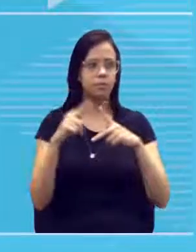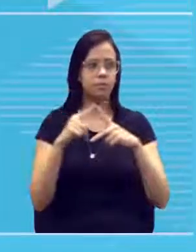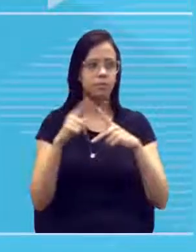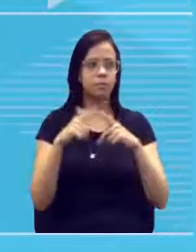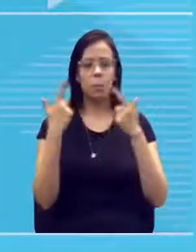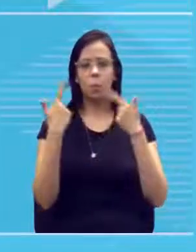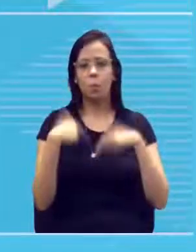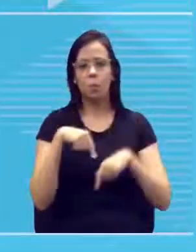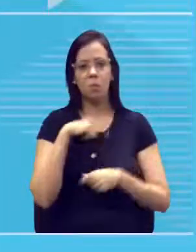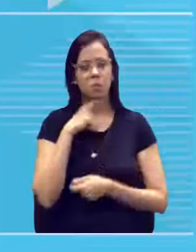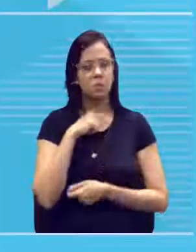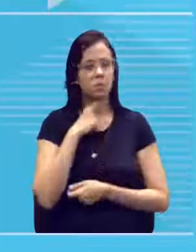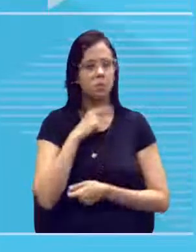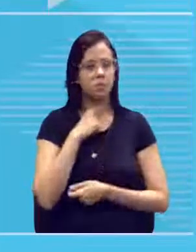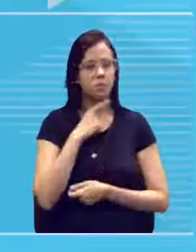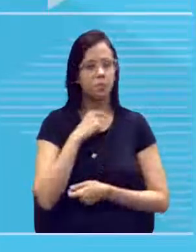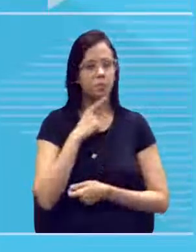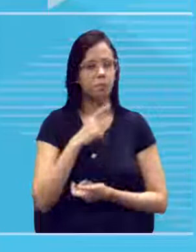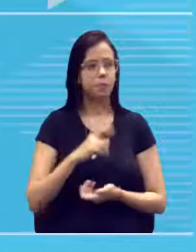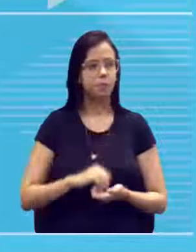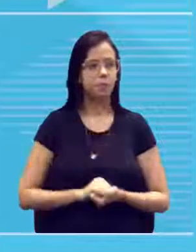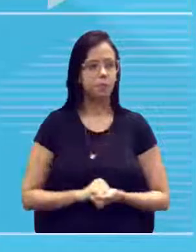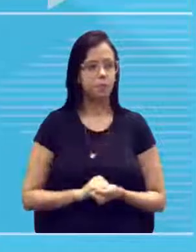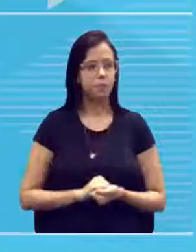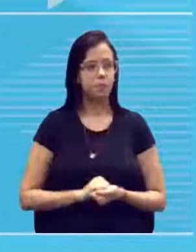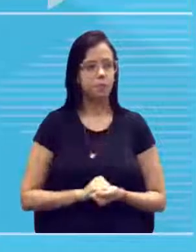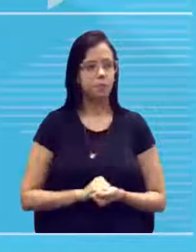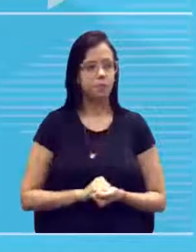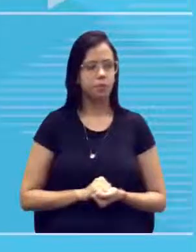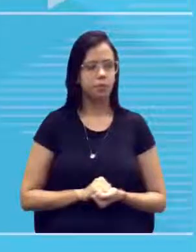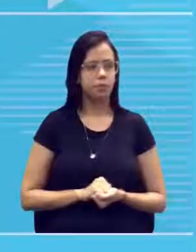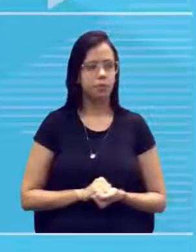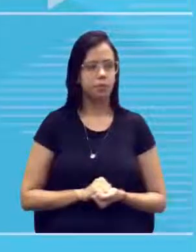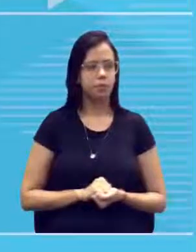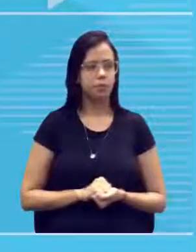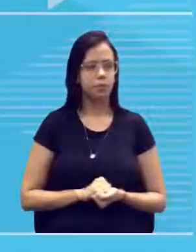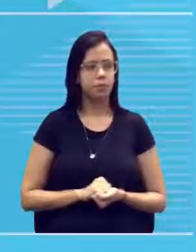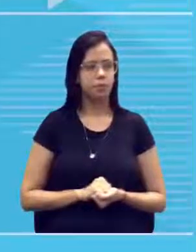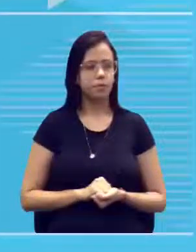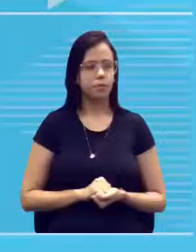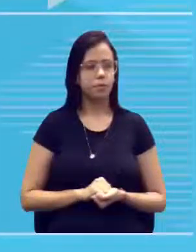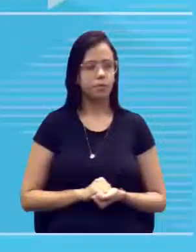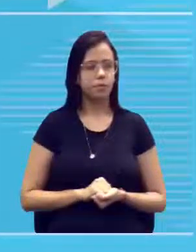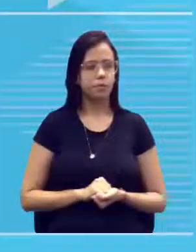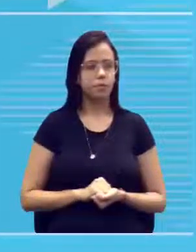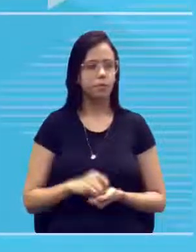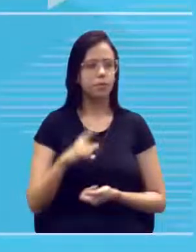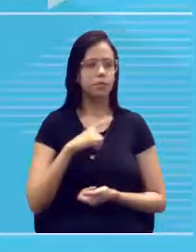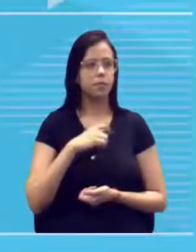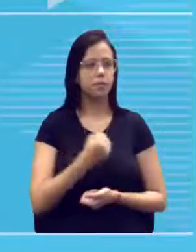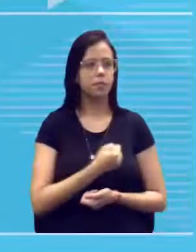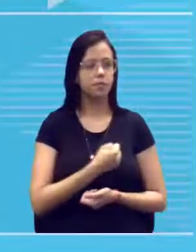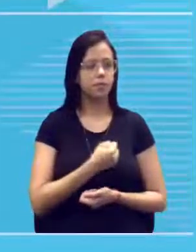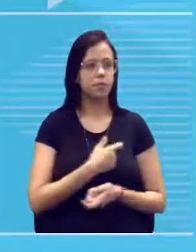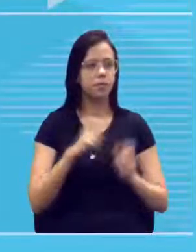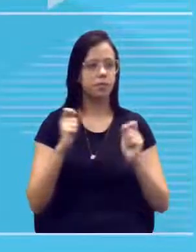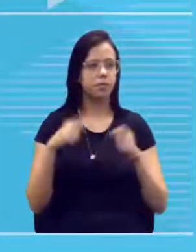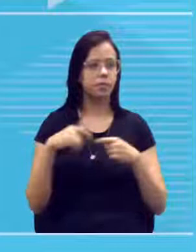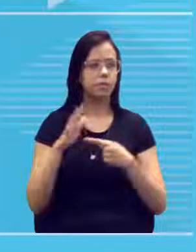indefinido, certo? Nós temos numerações que podem ser